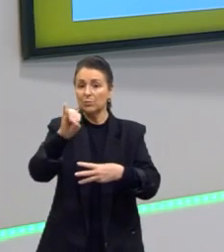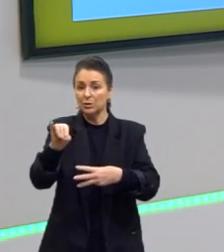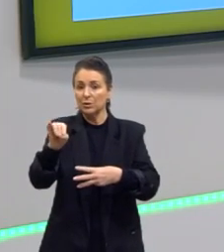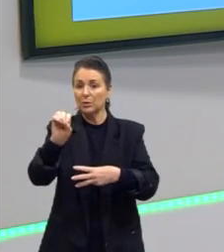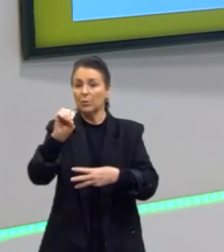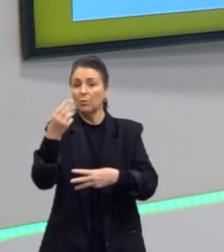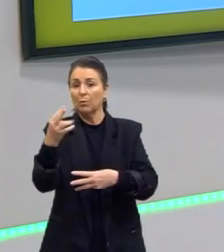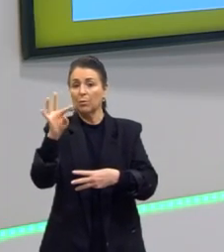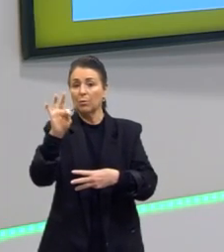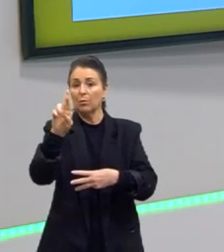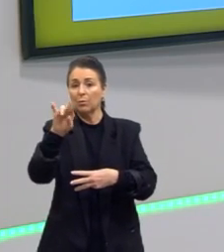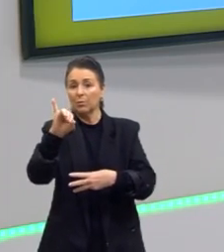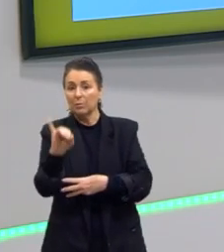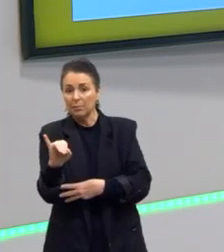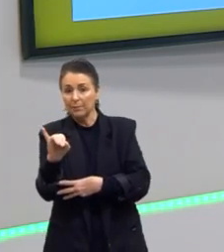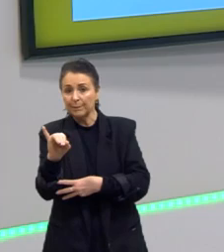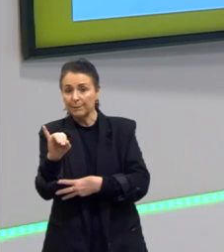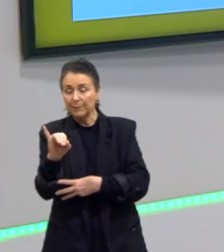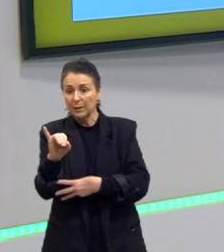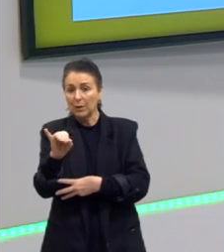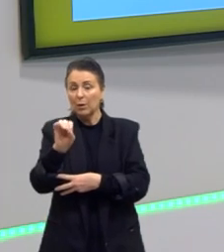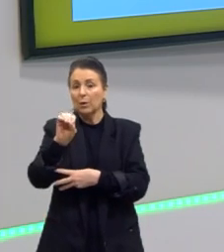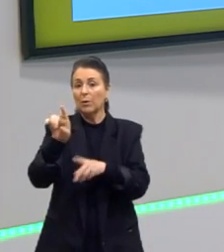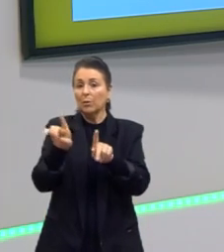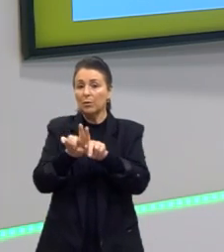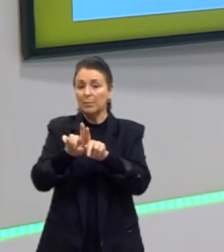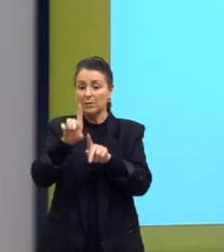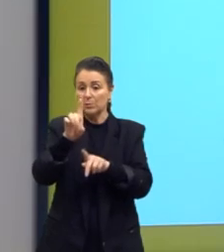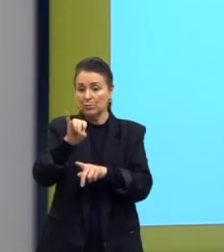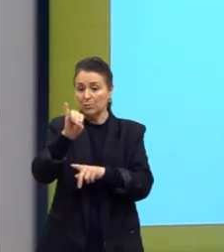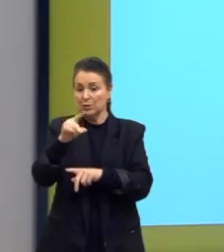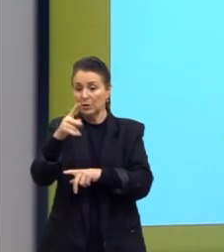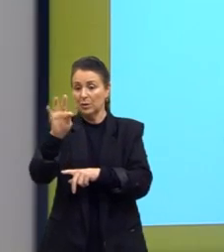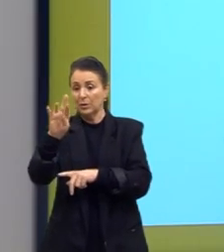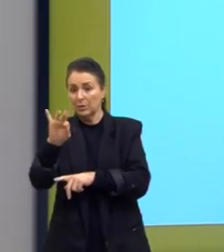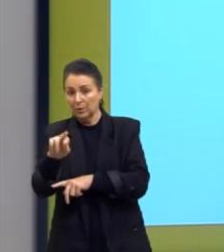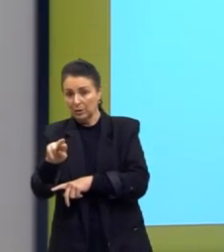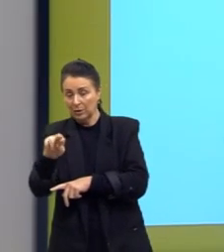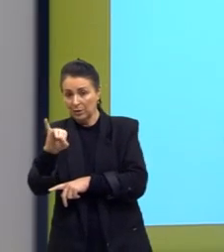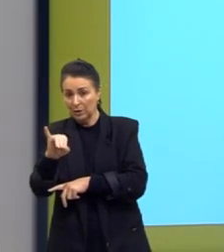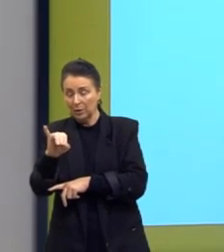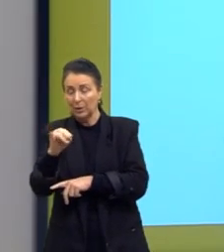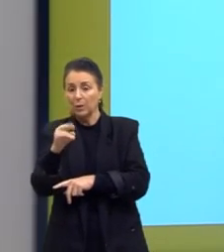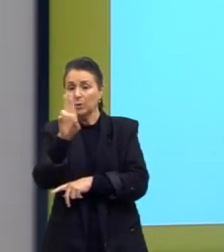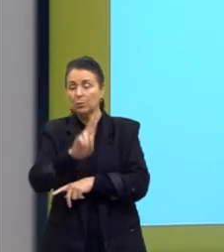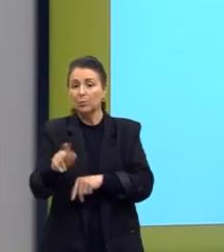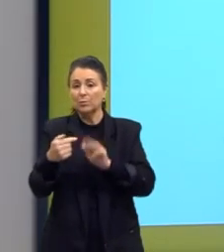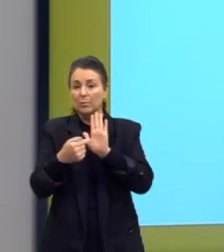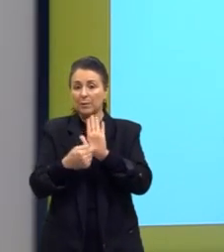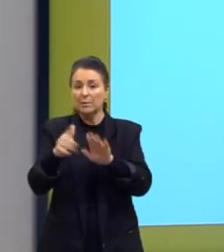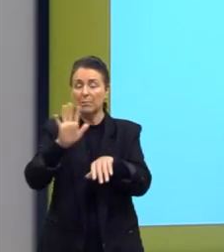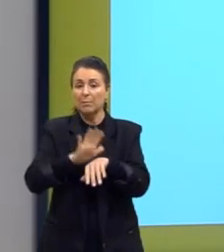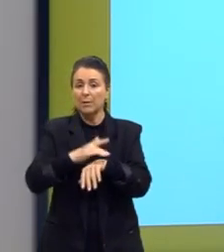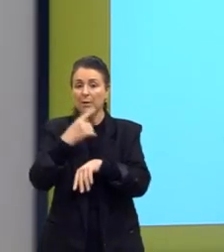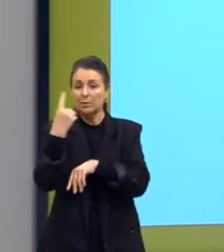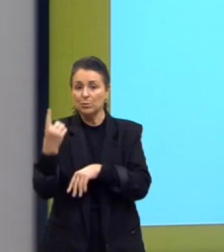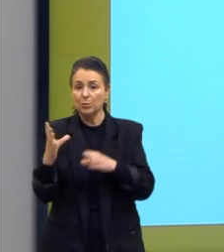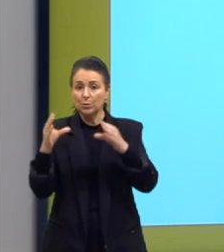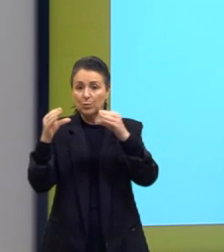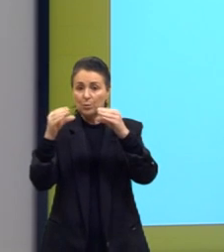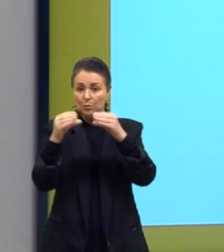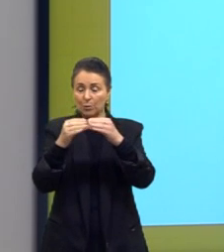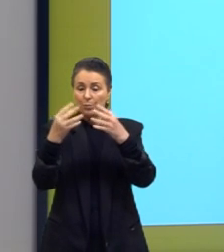TRI. Esse mesmo, o DI e o TRI, eu utilizo pra quando aparece mais de um grupo